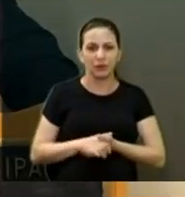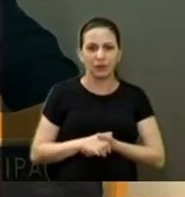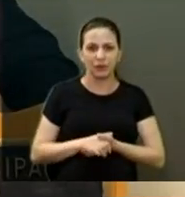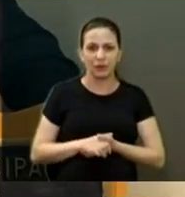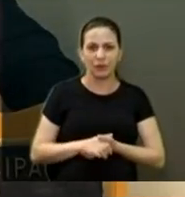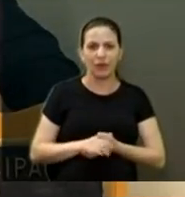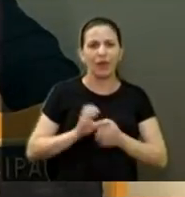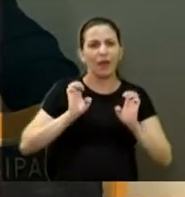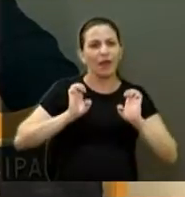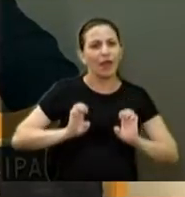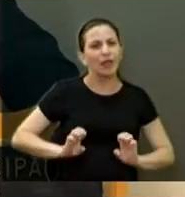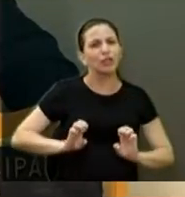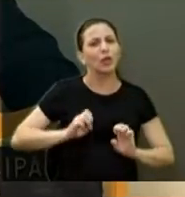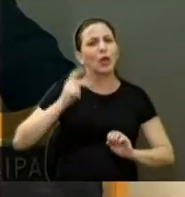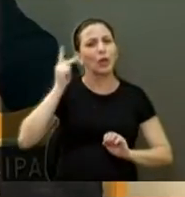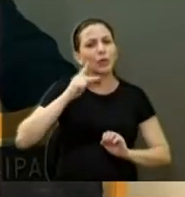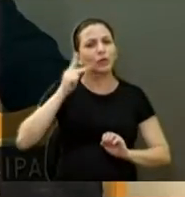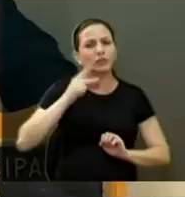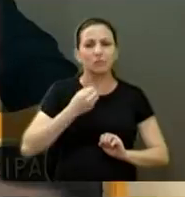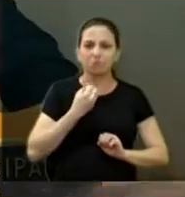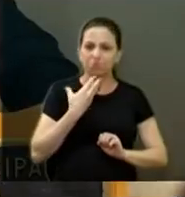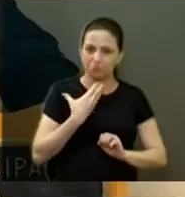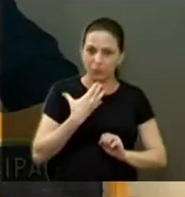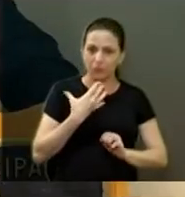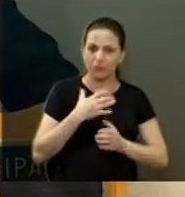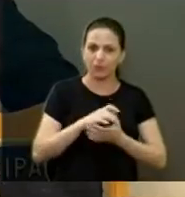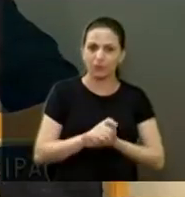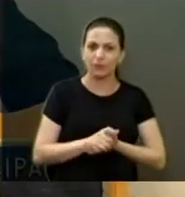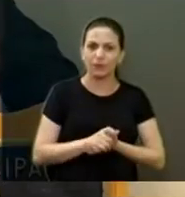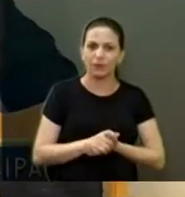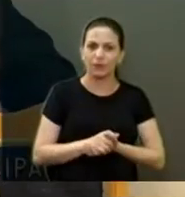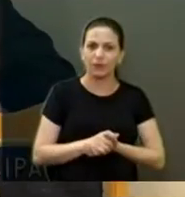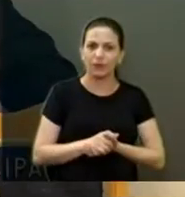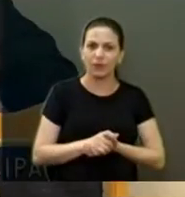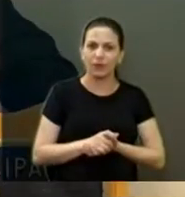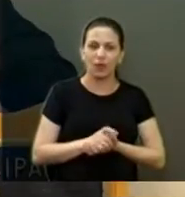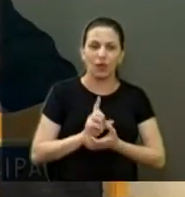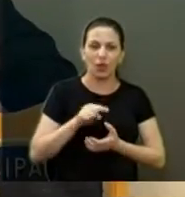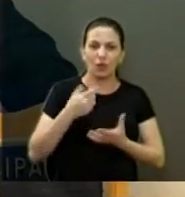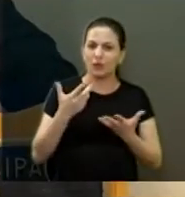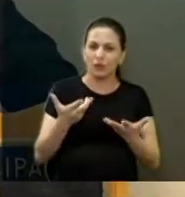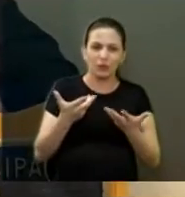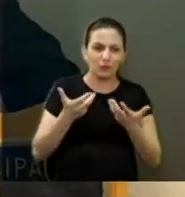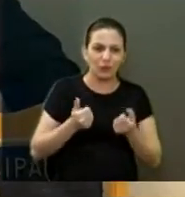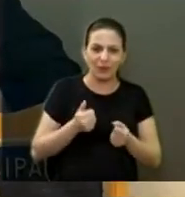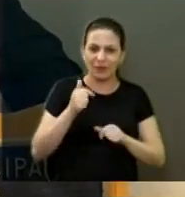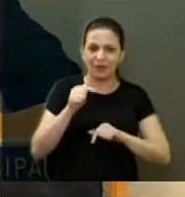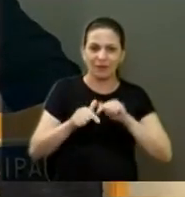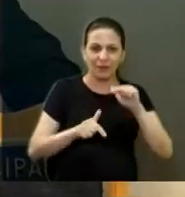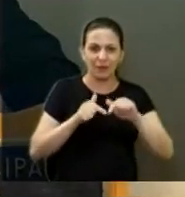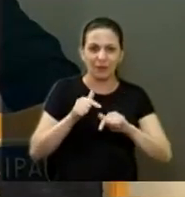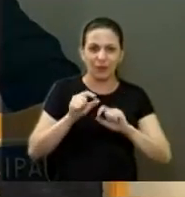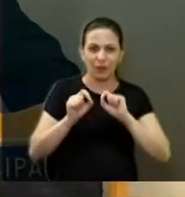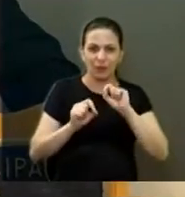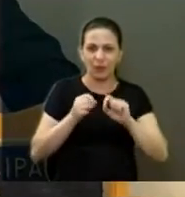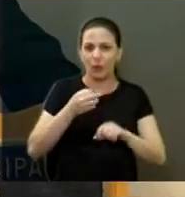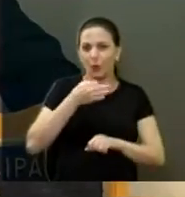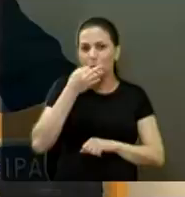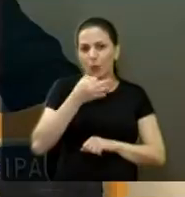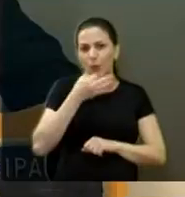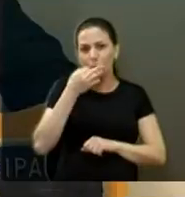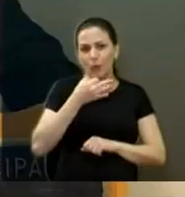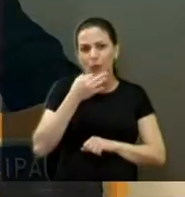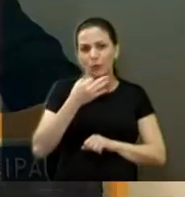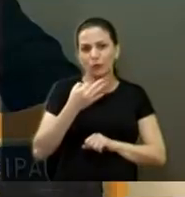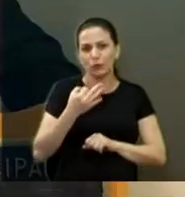de ética na política, acho que faz bem. A gente não deve assumir serviços que foram propostos e que foram